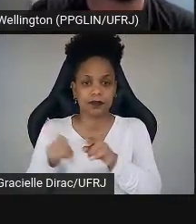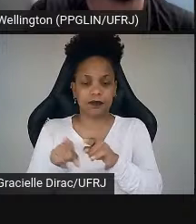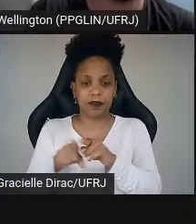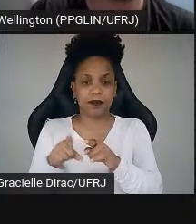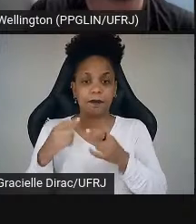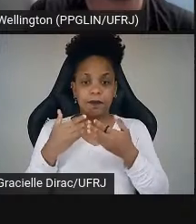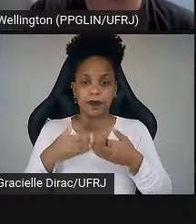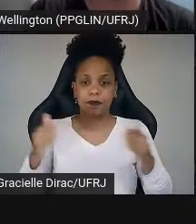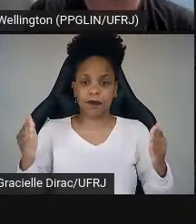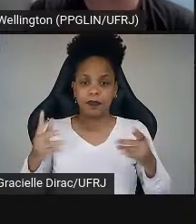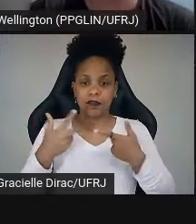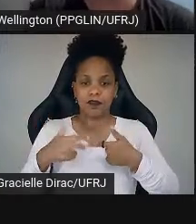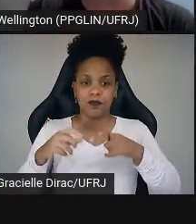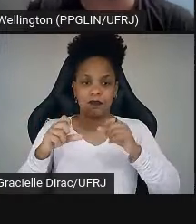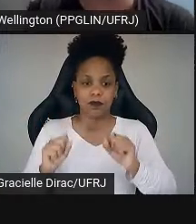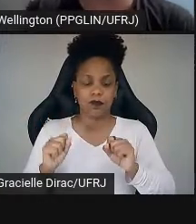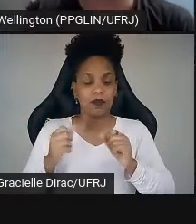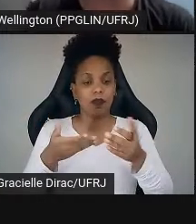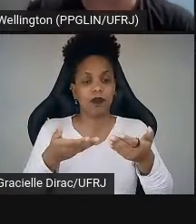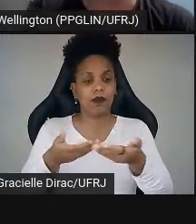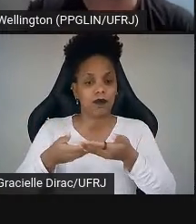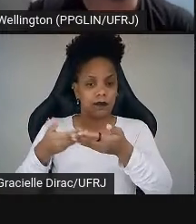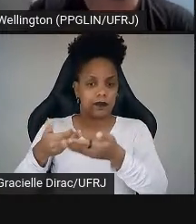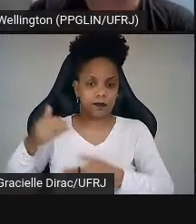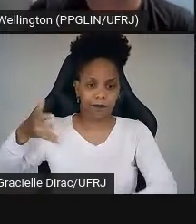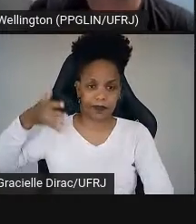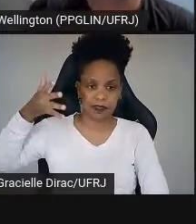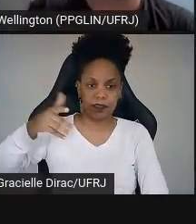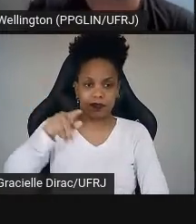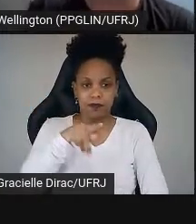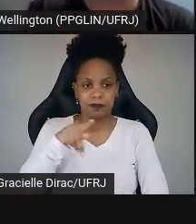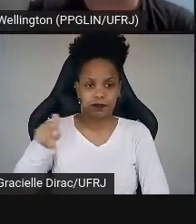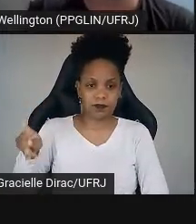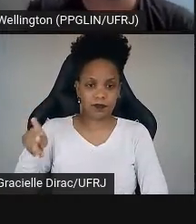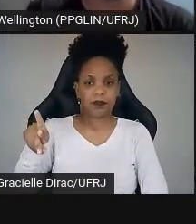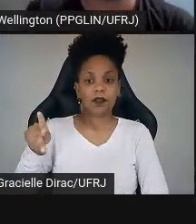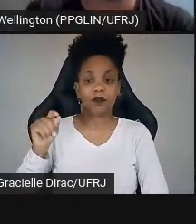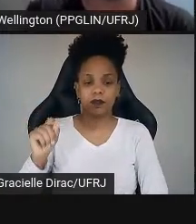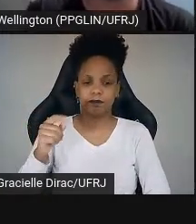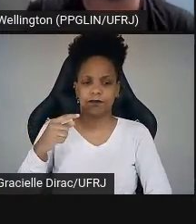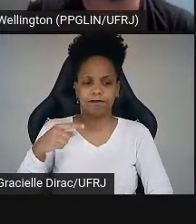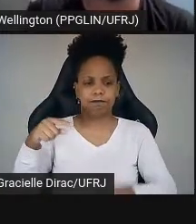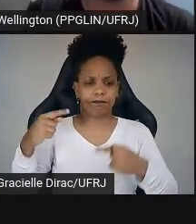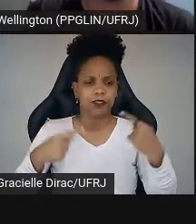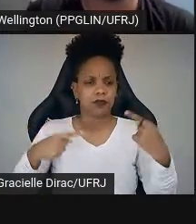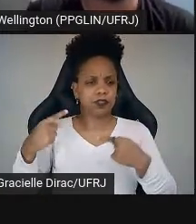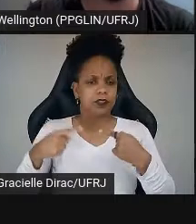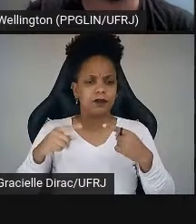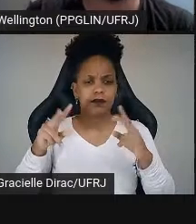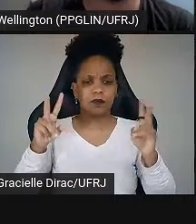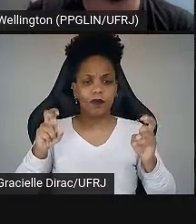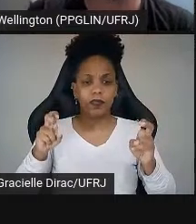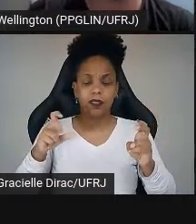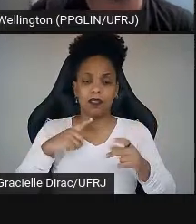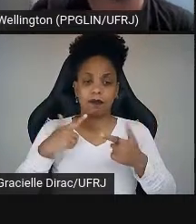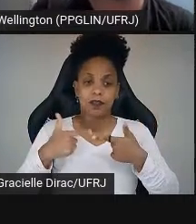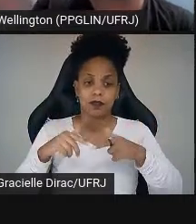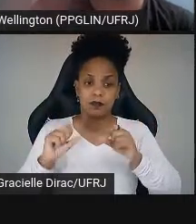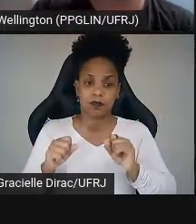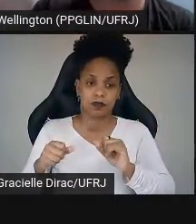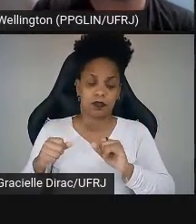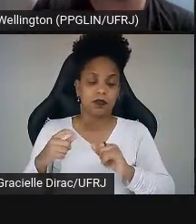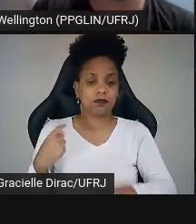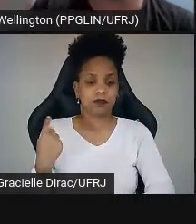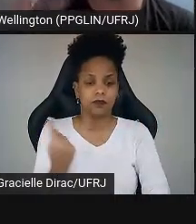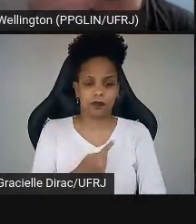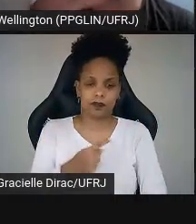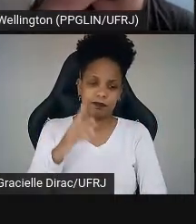Aberta de Linguística, nós convidamos palestrantes, professores, para discutir temas de linguística com a gente, e aí é um